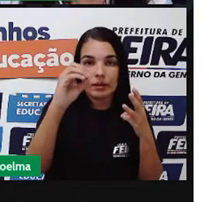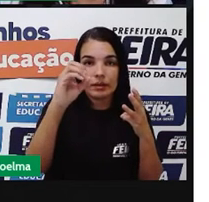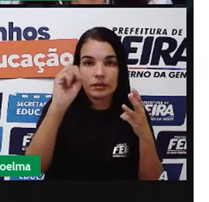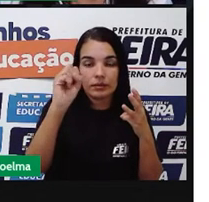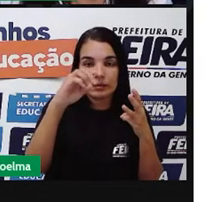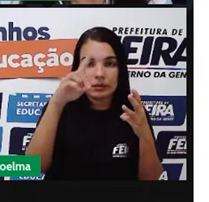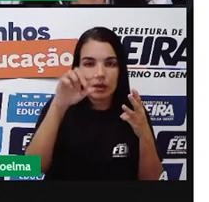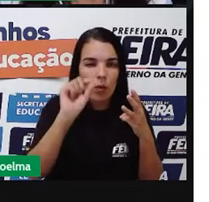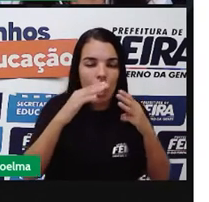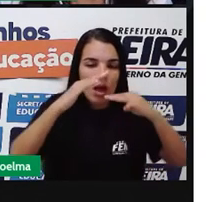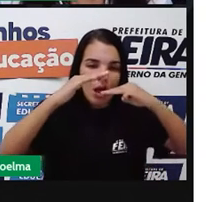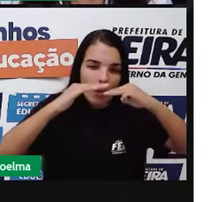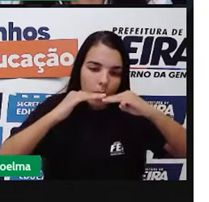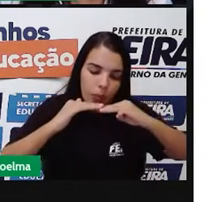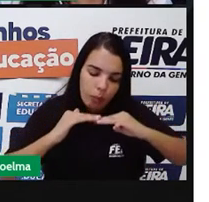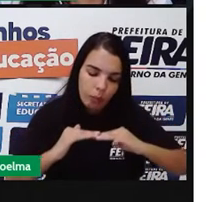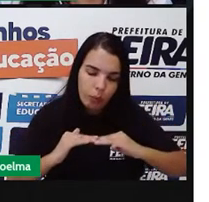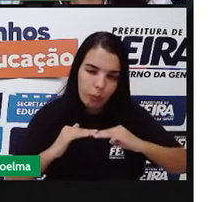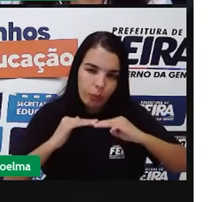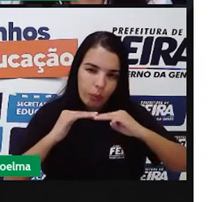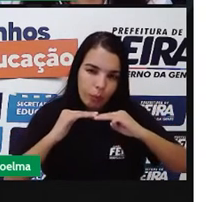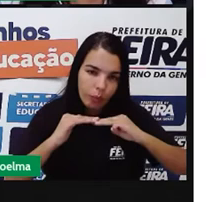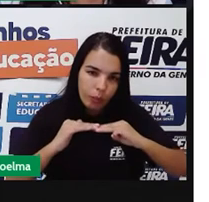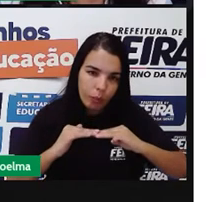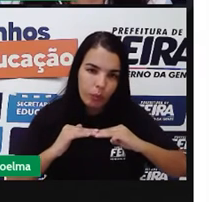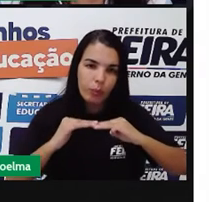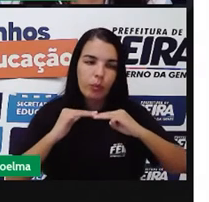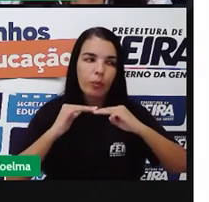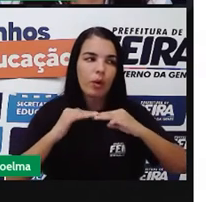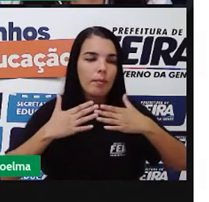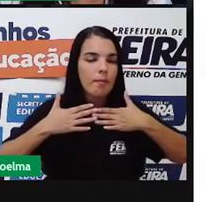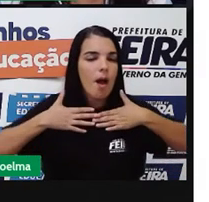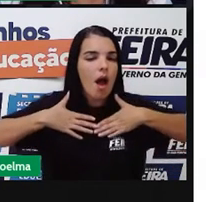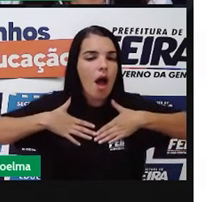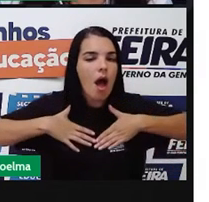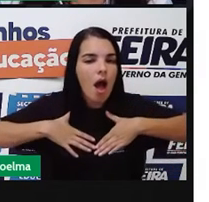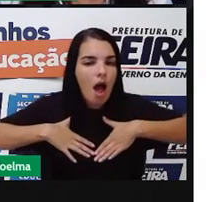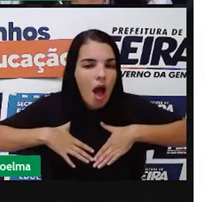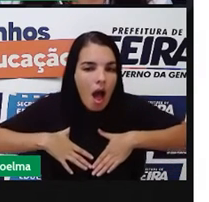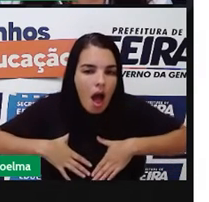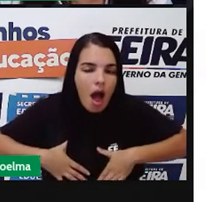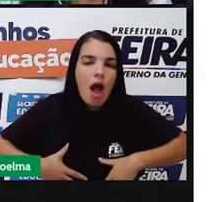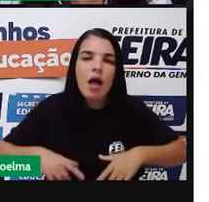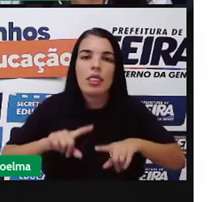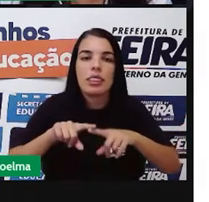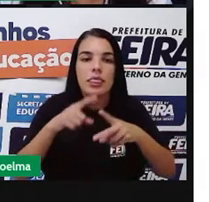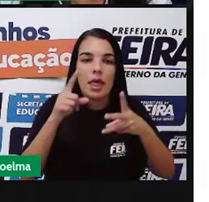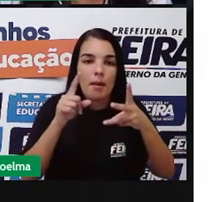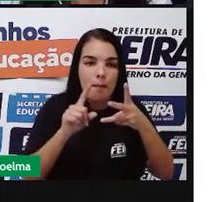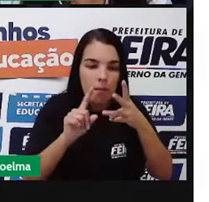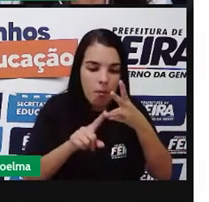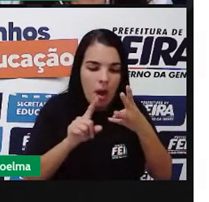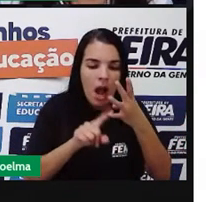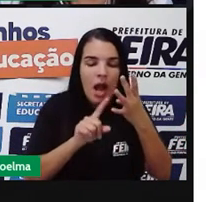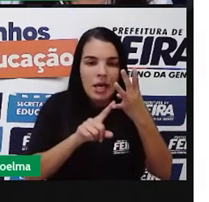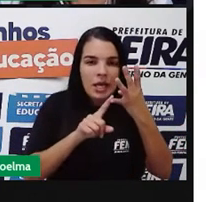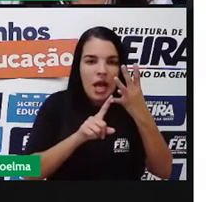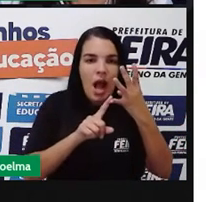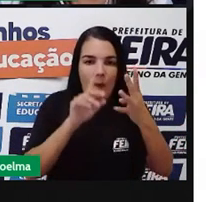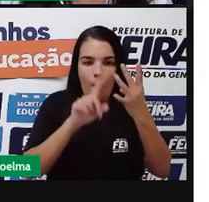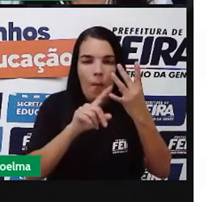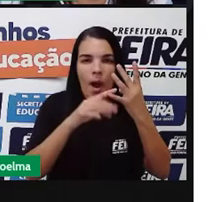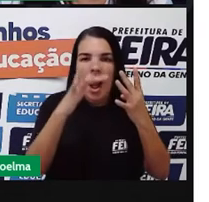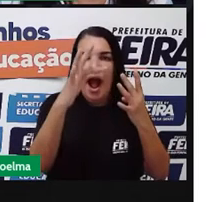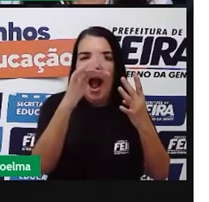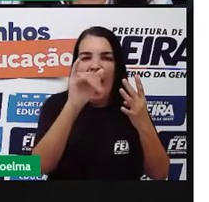entrar aqui para o canal de água, né? Onde vai ocorrer a filtração dessa água. Depois